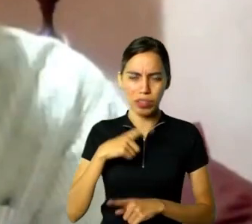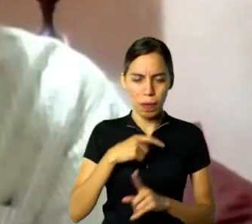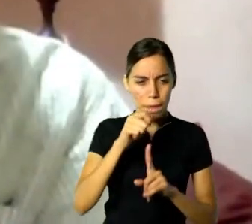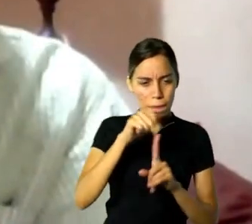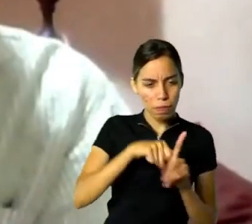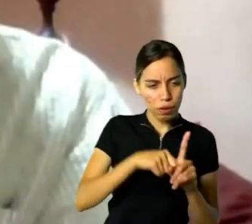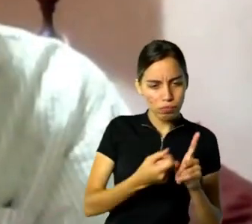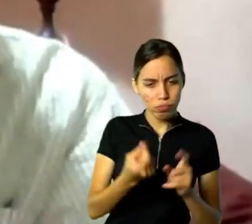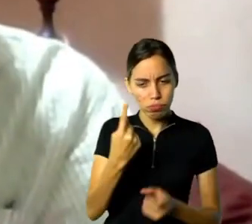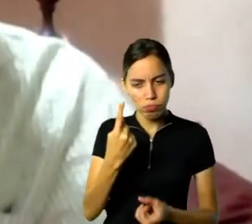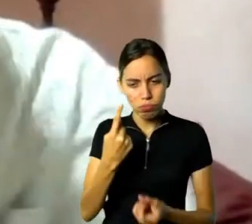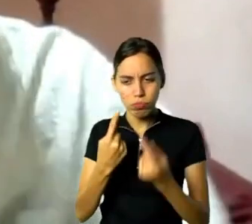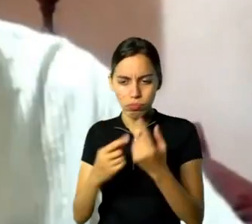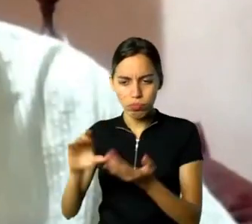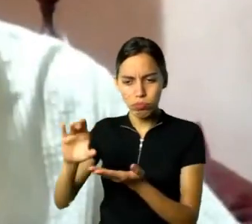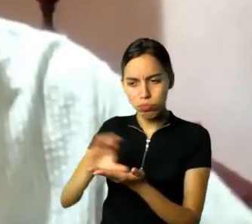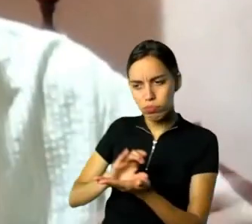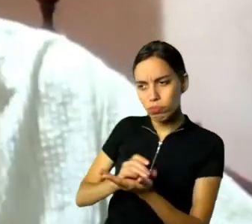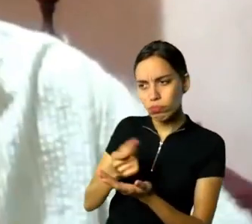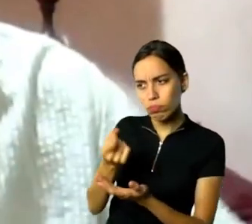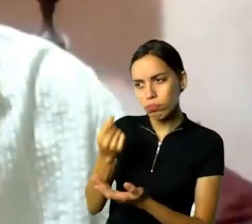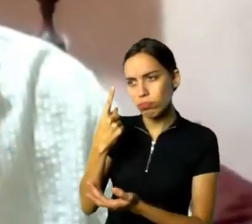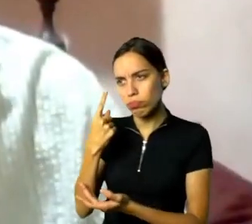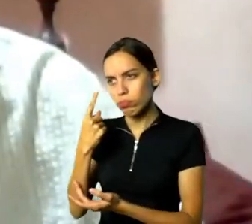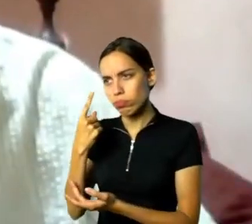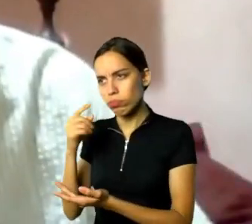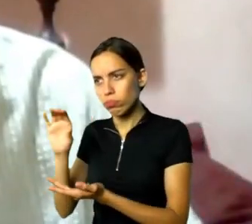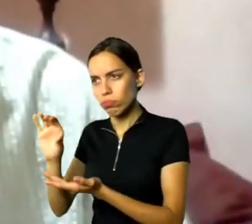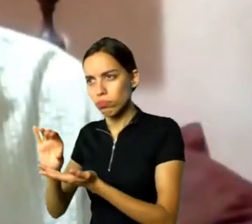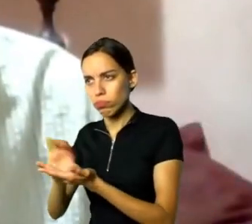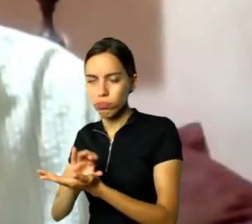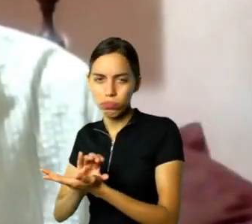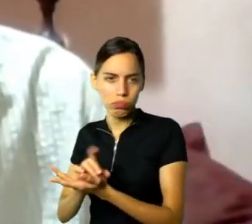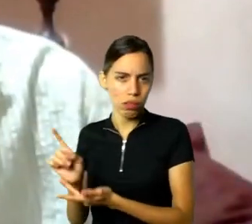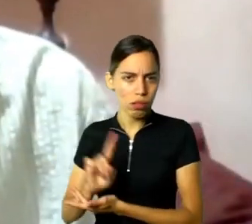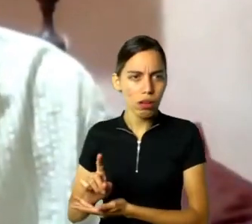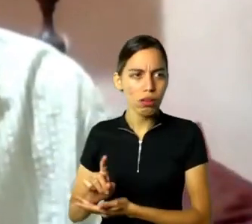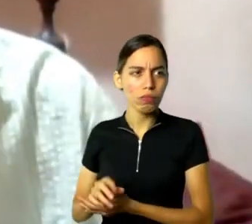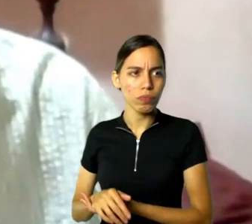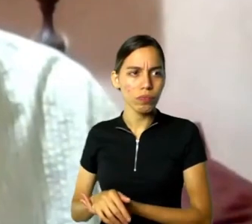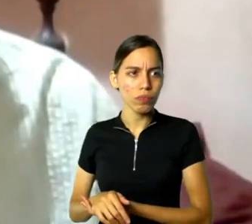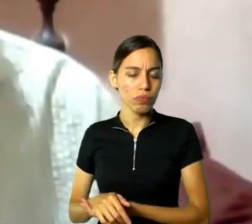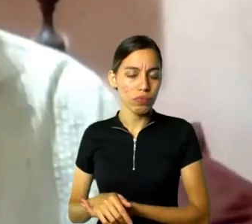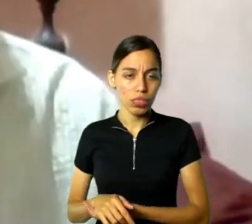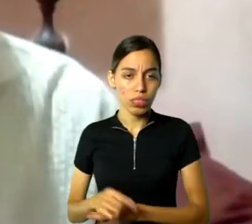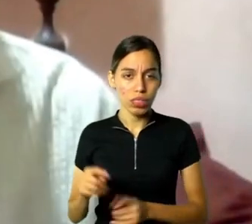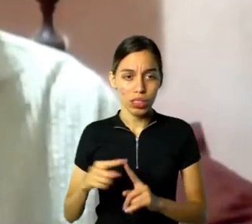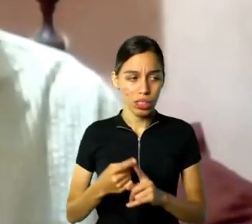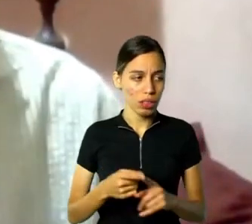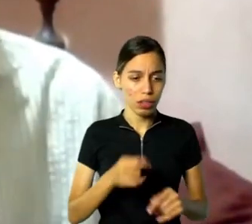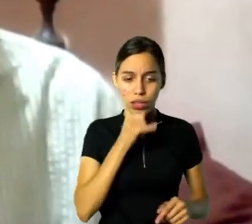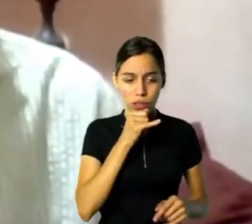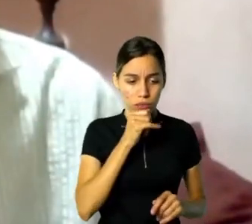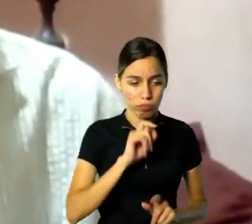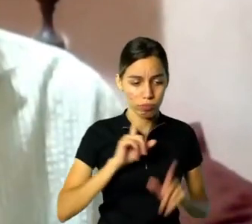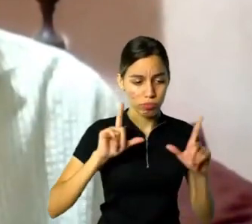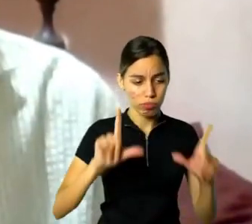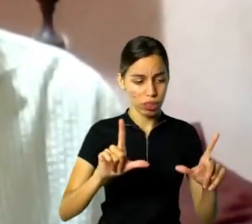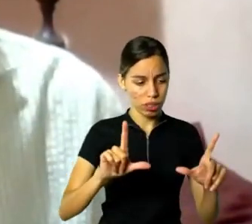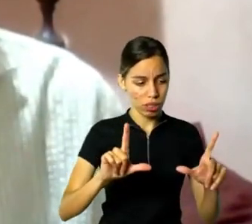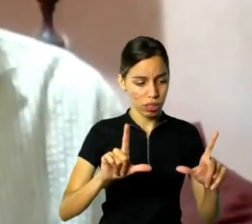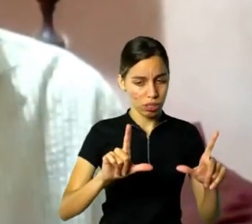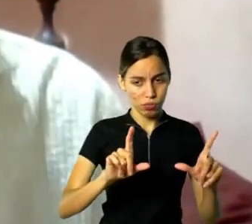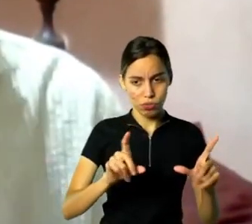aí tinha essa pensão e já os quadros que ele vendia que já eram valorizados, valiam, sei lá, o preço de um Fusca zero ali nos anos